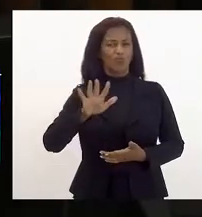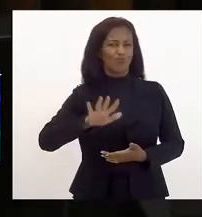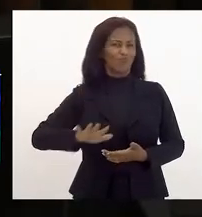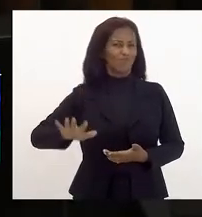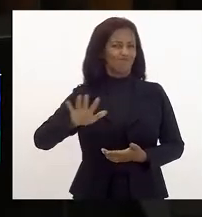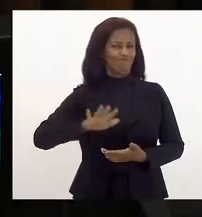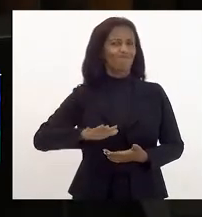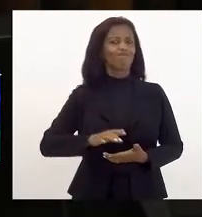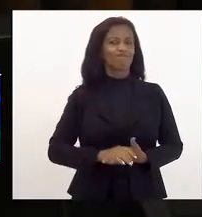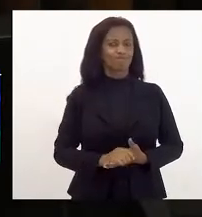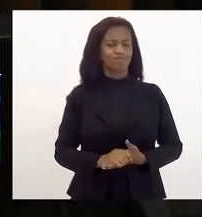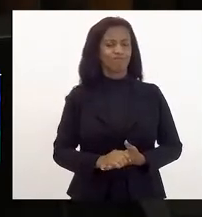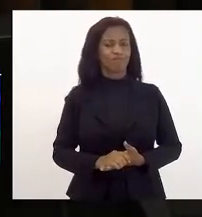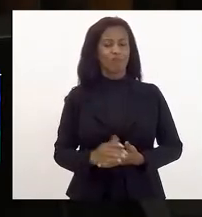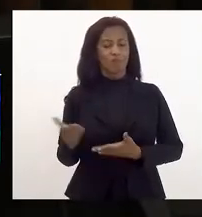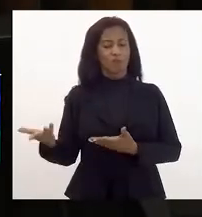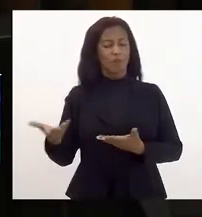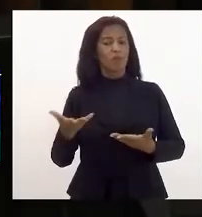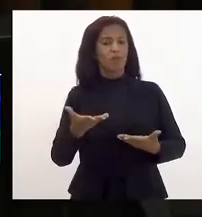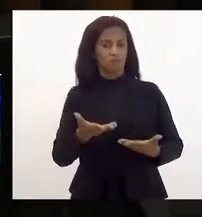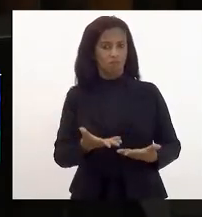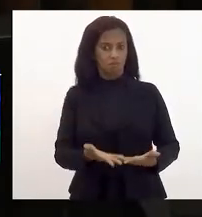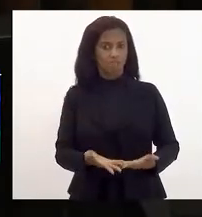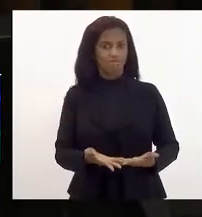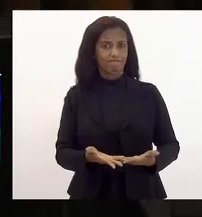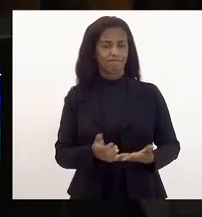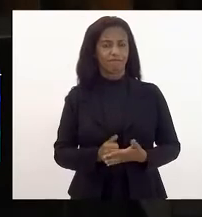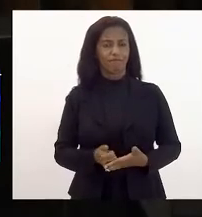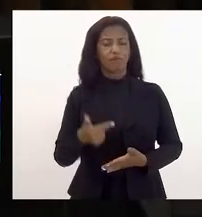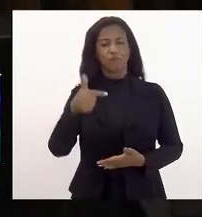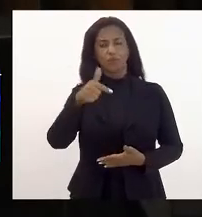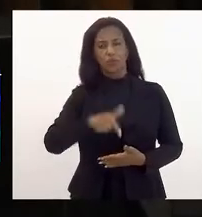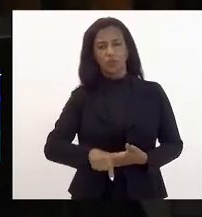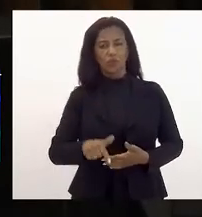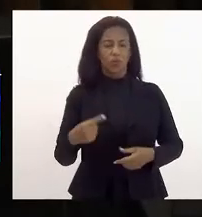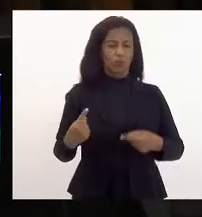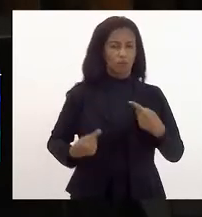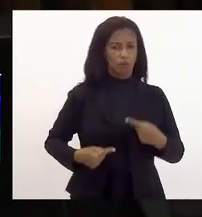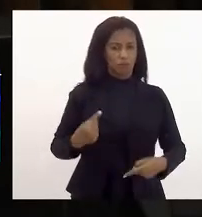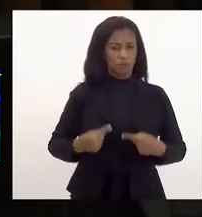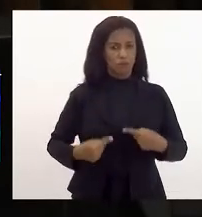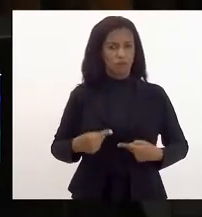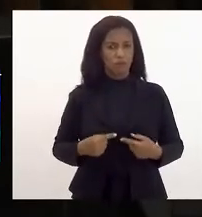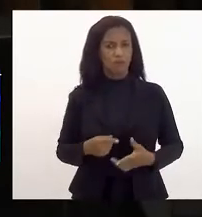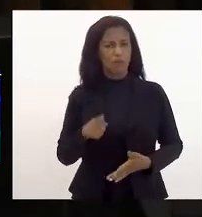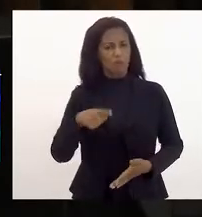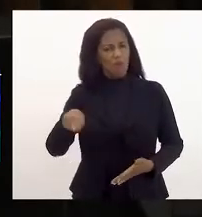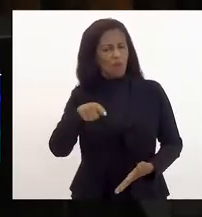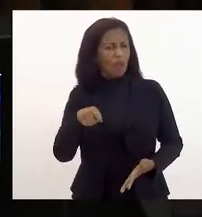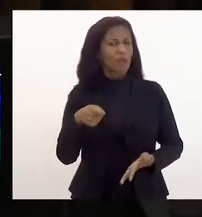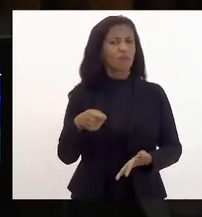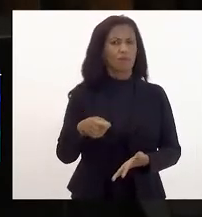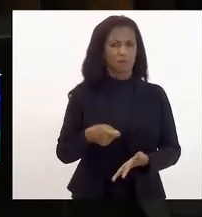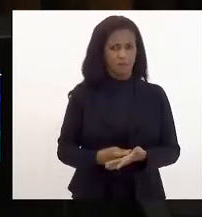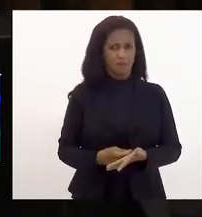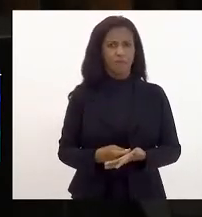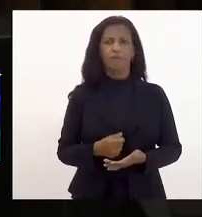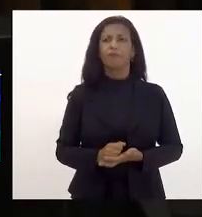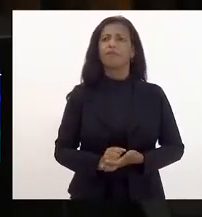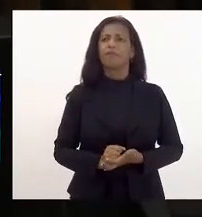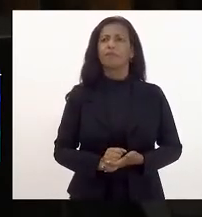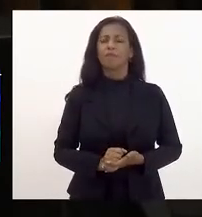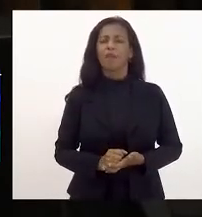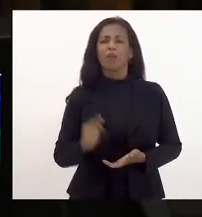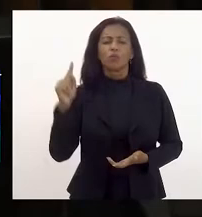Então, eu queria trazer à tona novamente esse debate para a gente firmar a cada